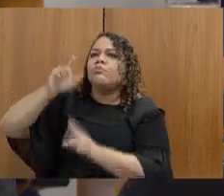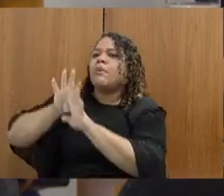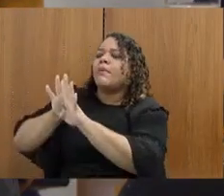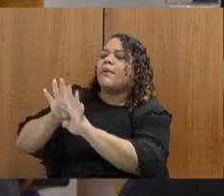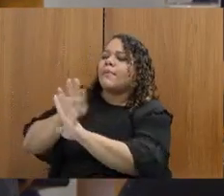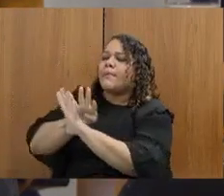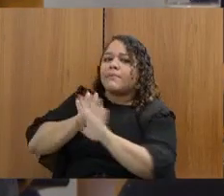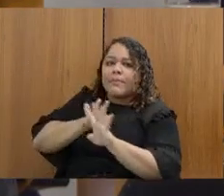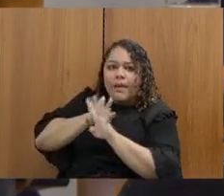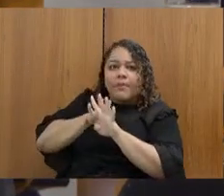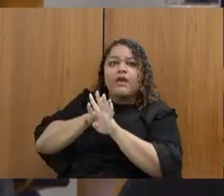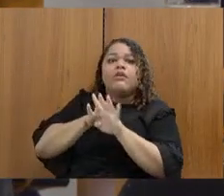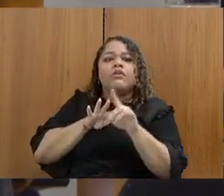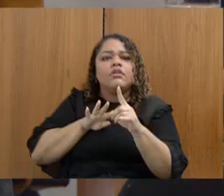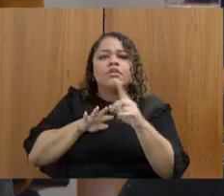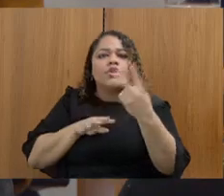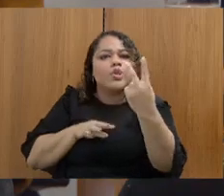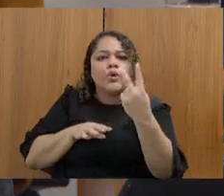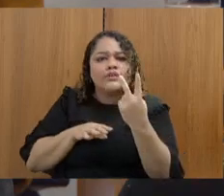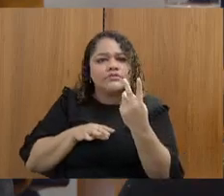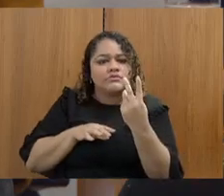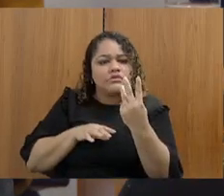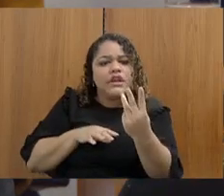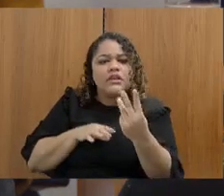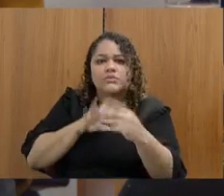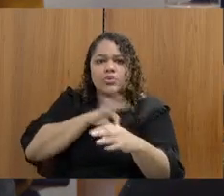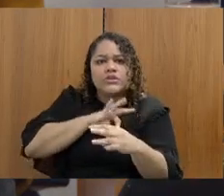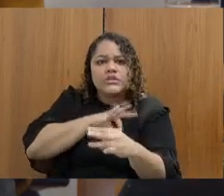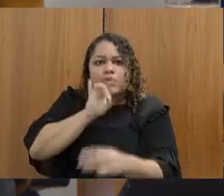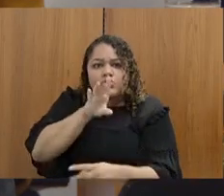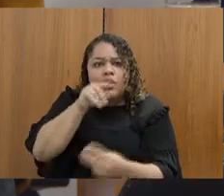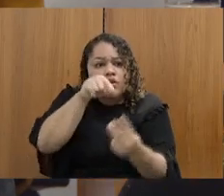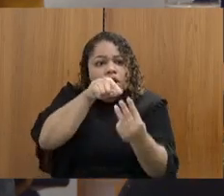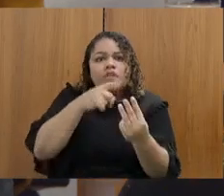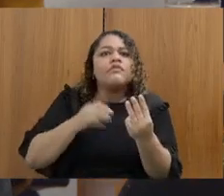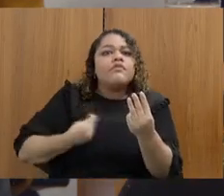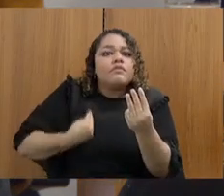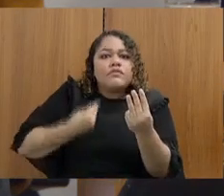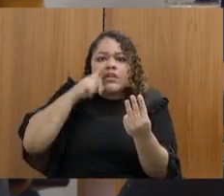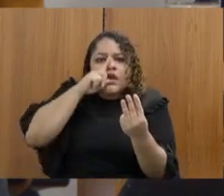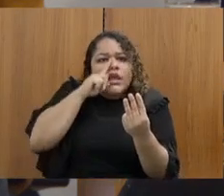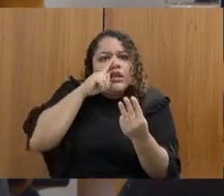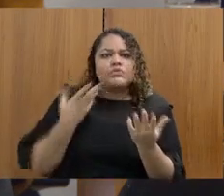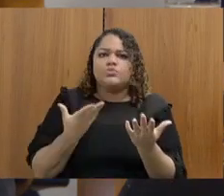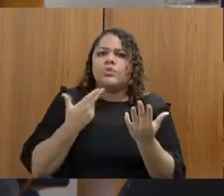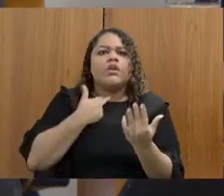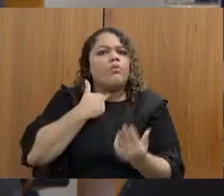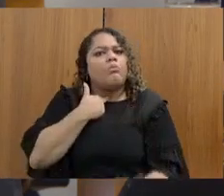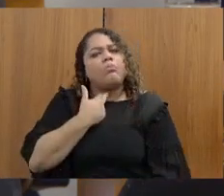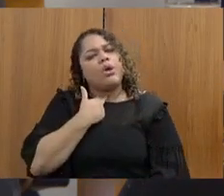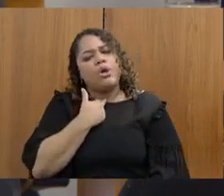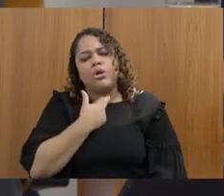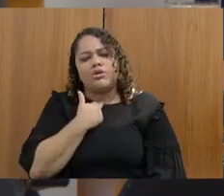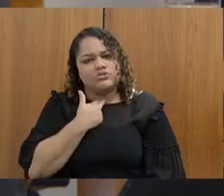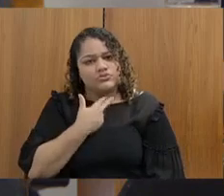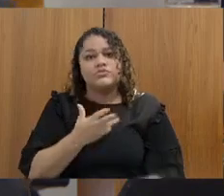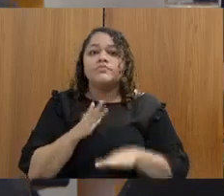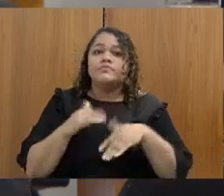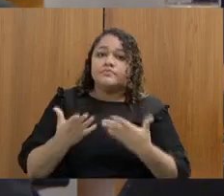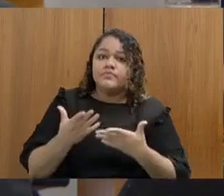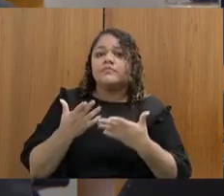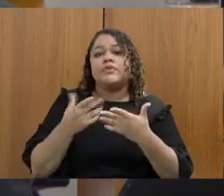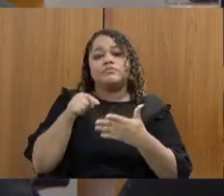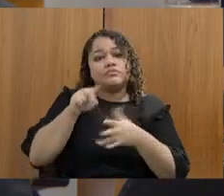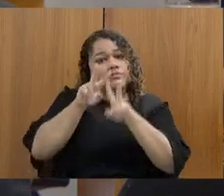risco a vida de quem está servindo a população. Então, essa temática do efetivo, secretário, é bom que os